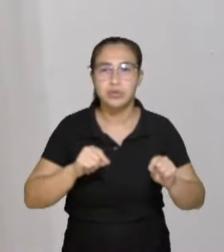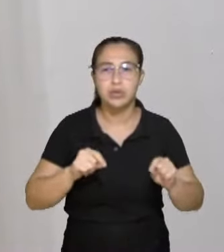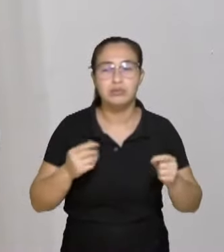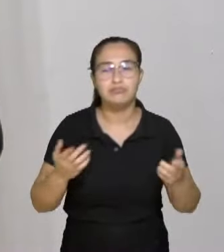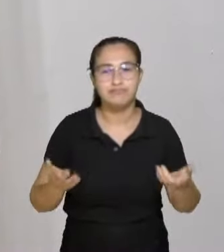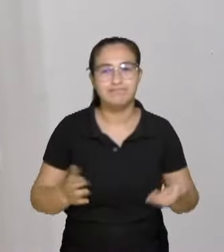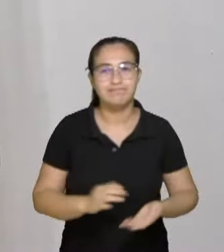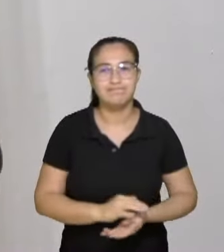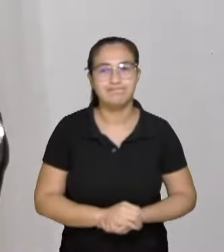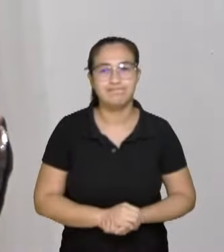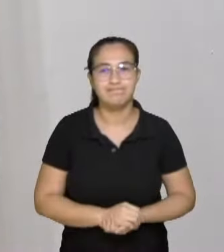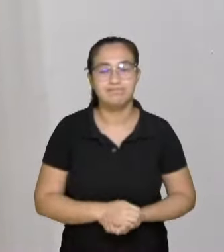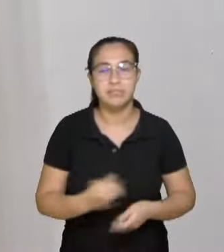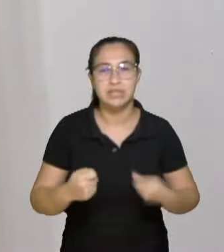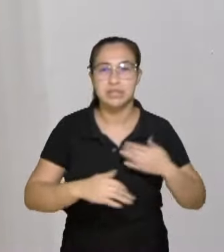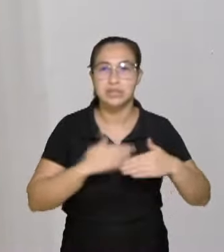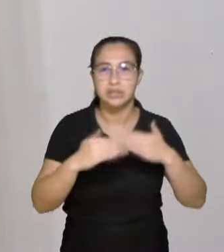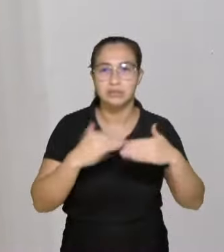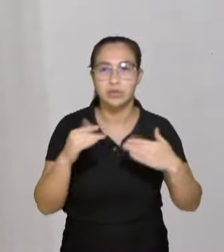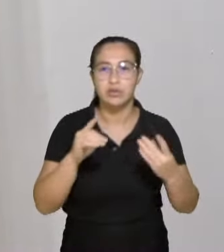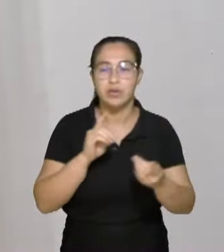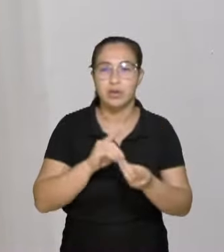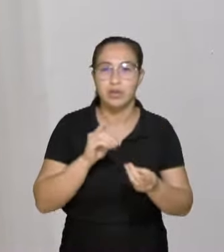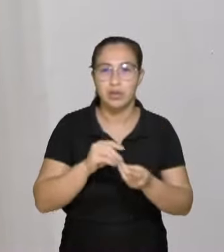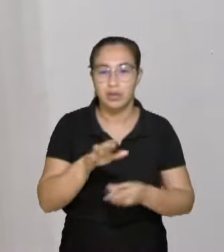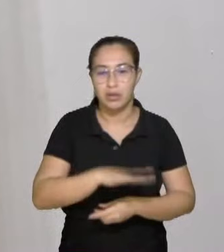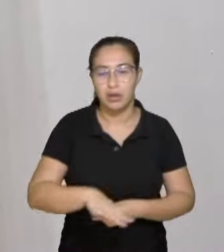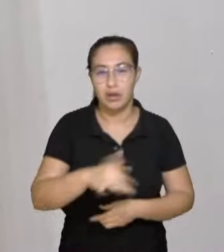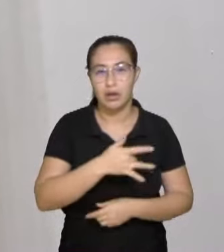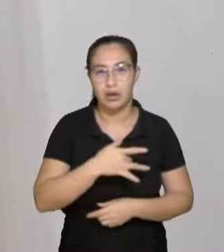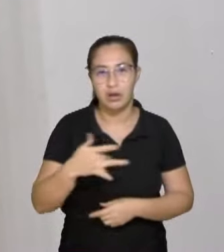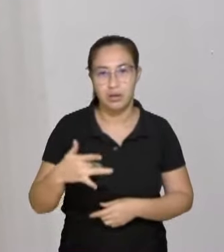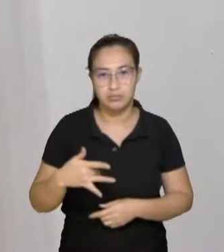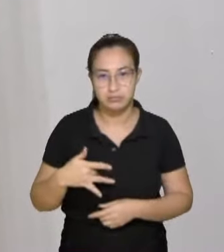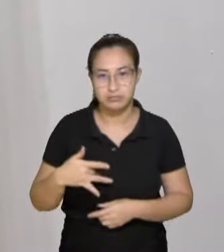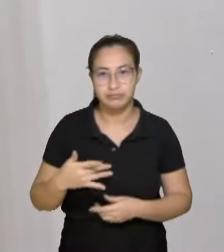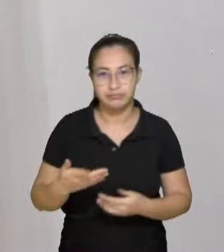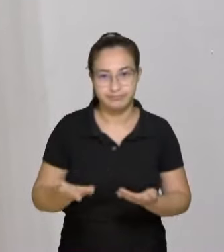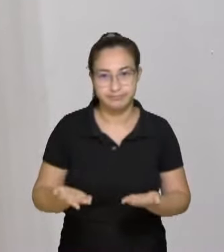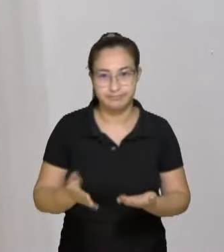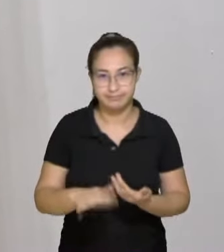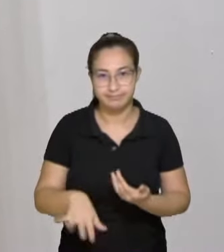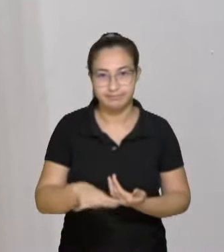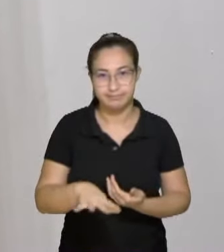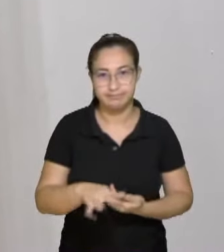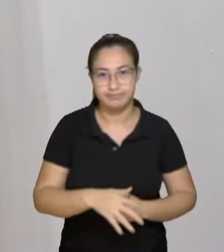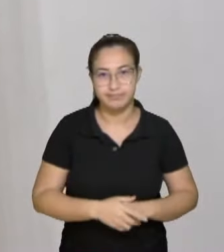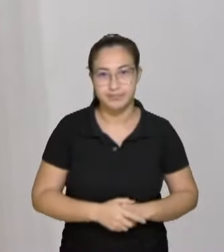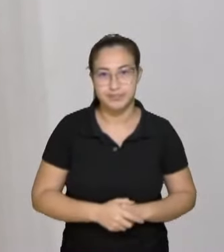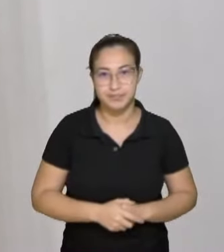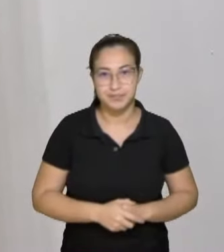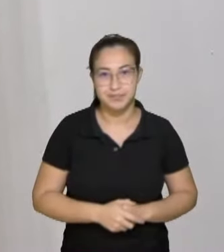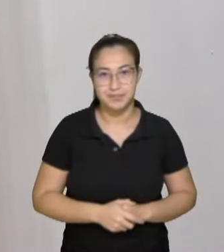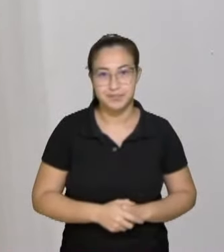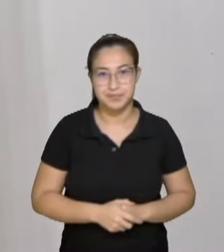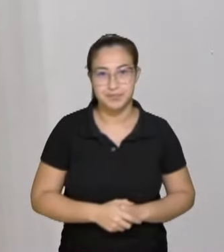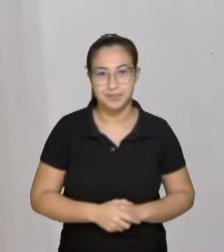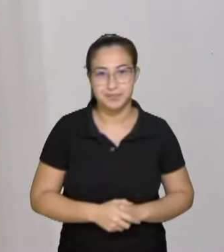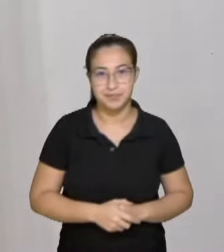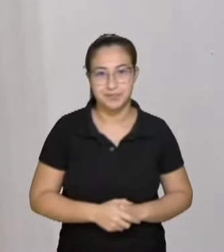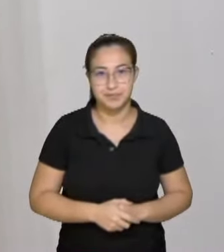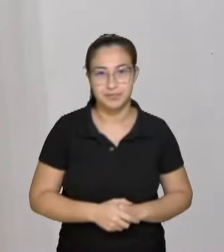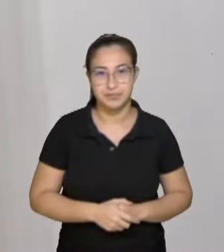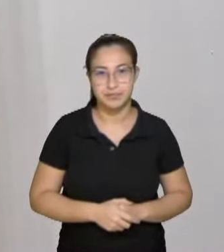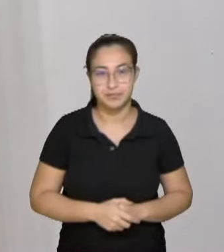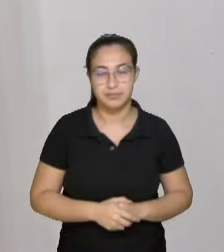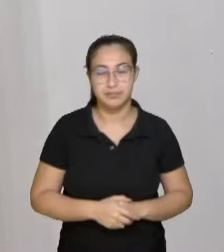para que a gente possa desenvolver o atendimento na área da saúde, nessa região também importante para o Estado, que é o sul do Estado, a nossa querida